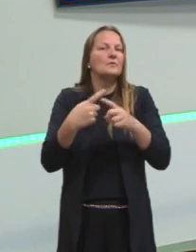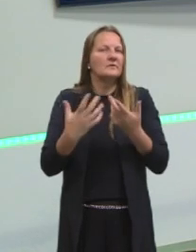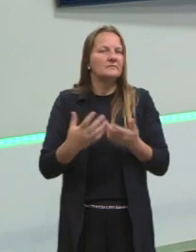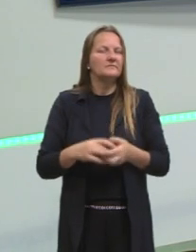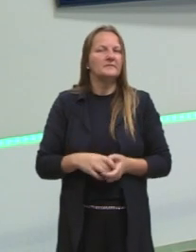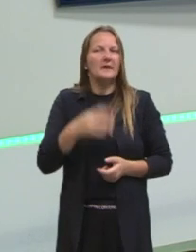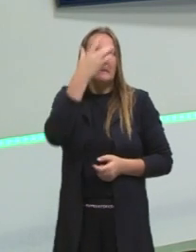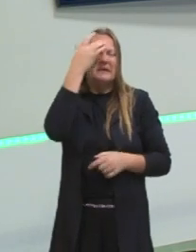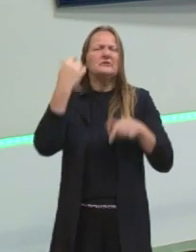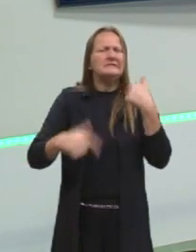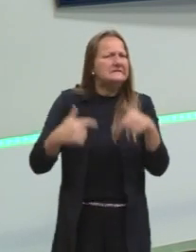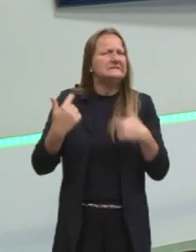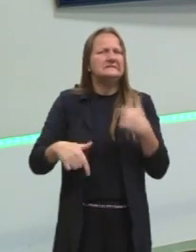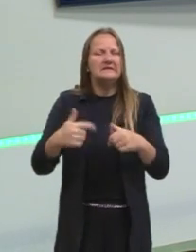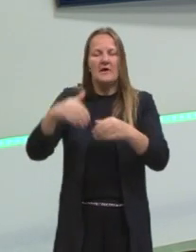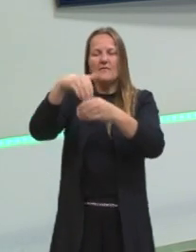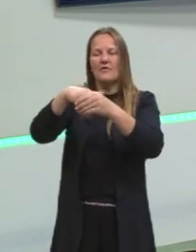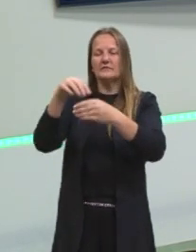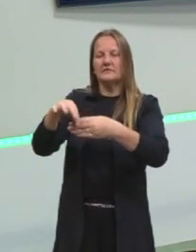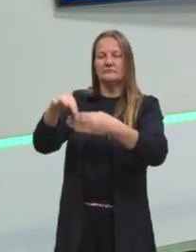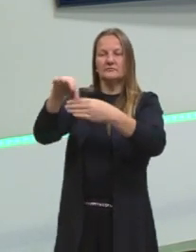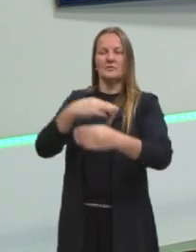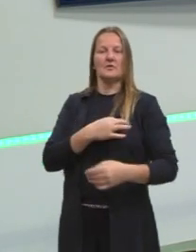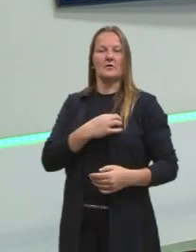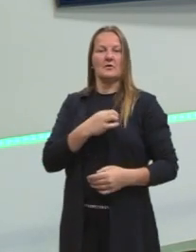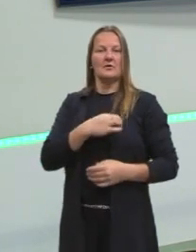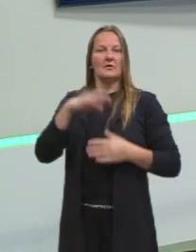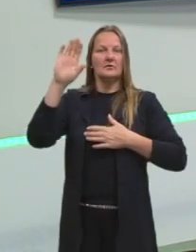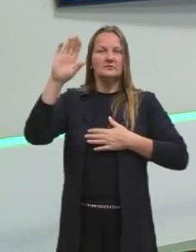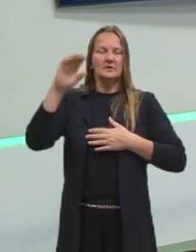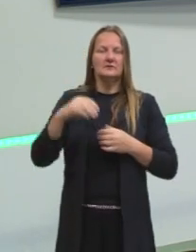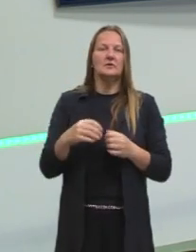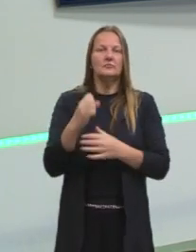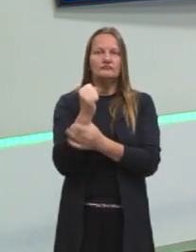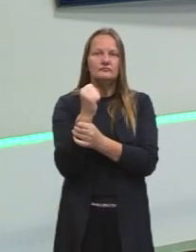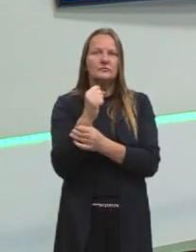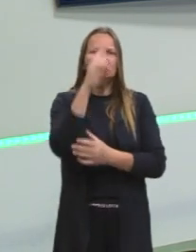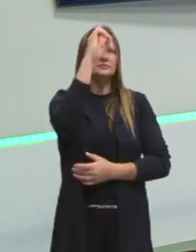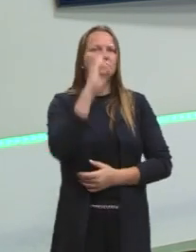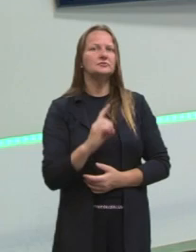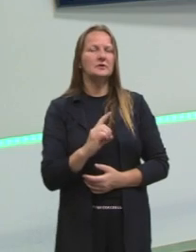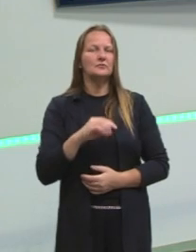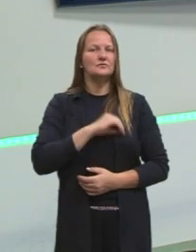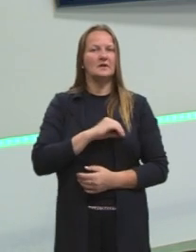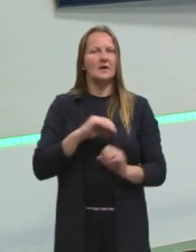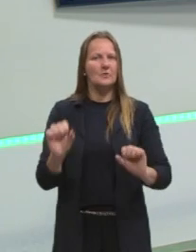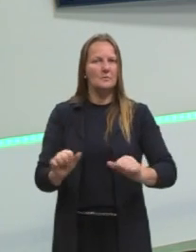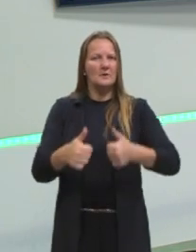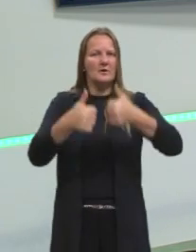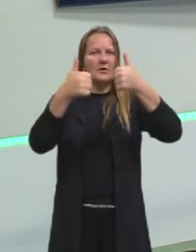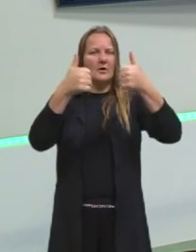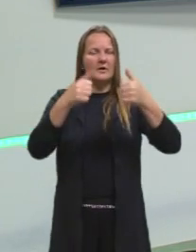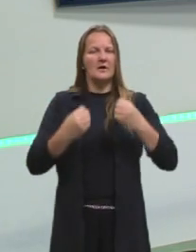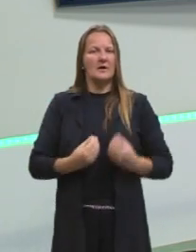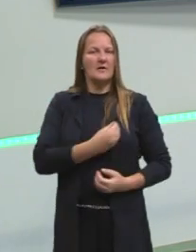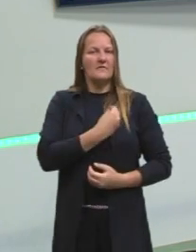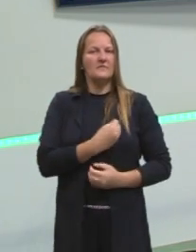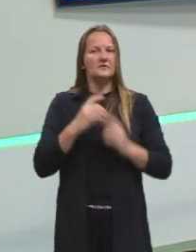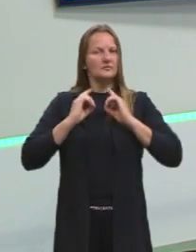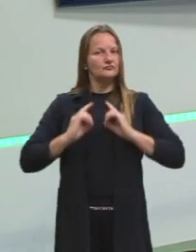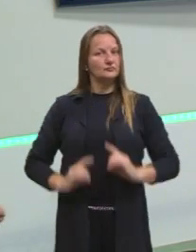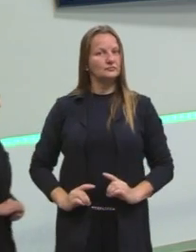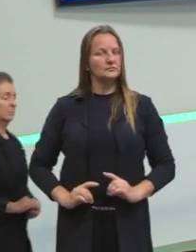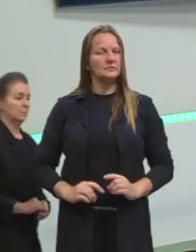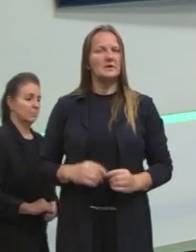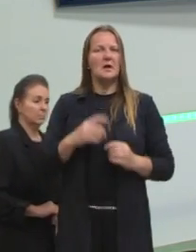trabalhador vai lá e vota num candidato que assegura direitos para ele, que assegura um salário melhor, uma vida mais digna. E as pessoas